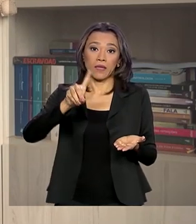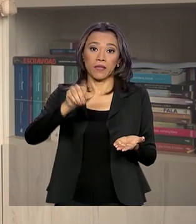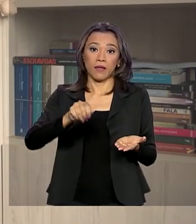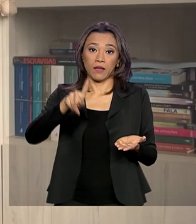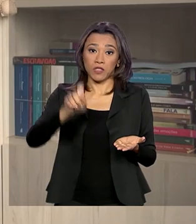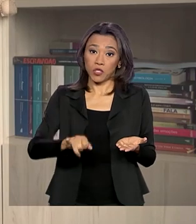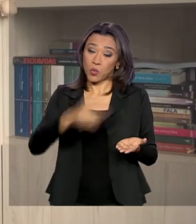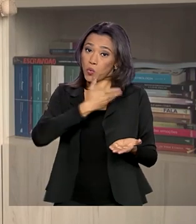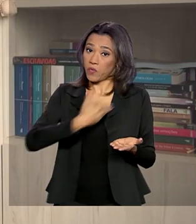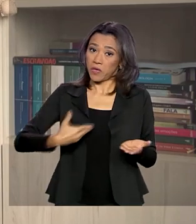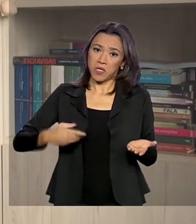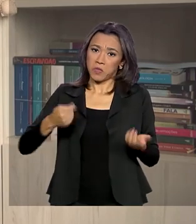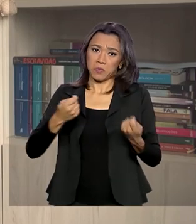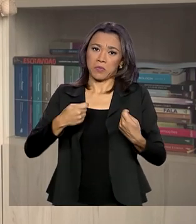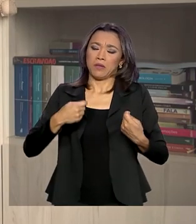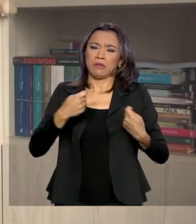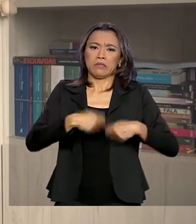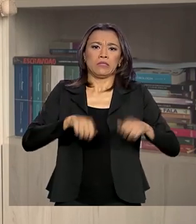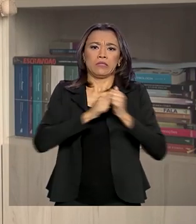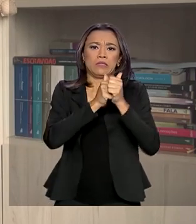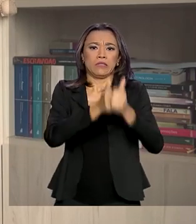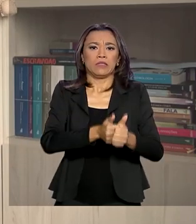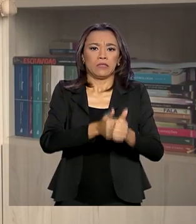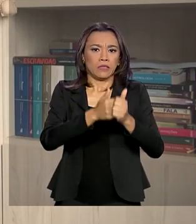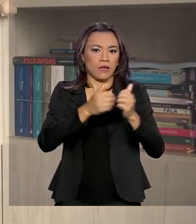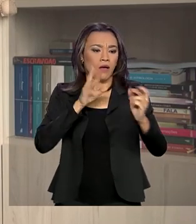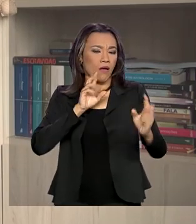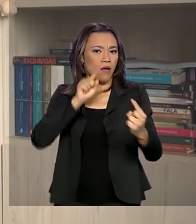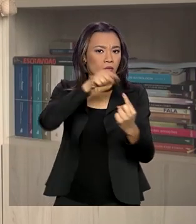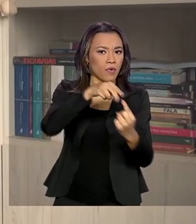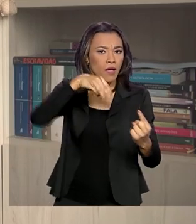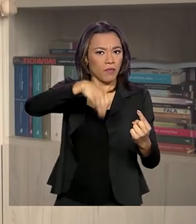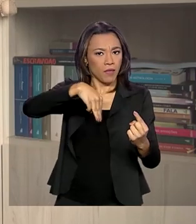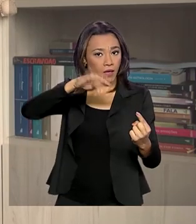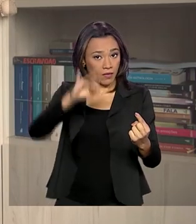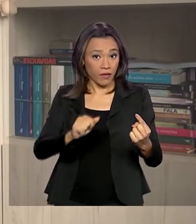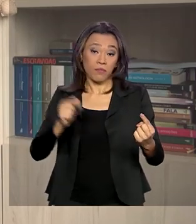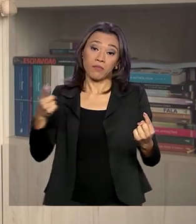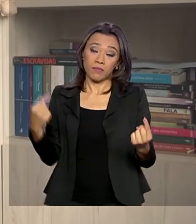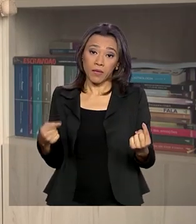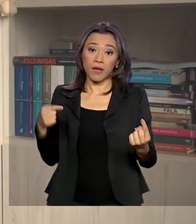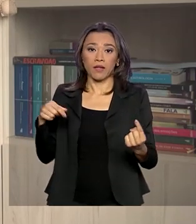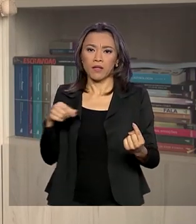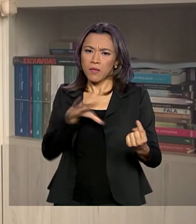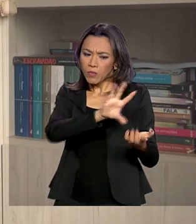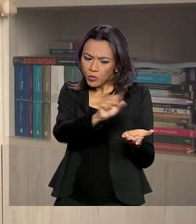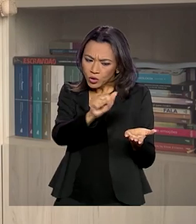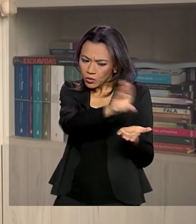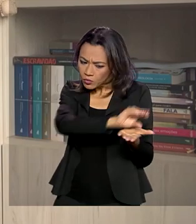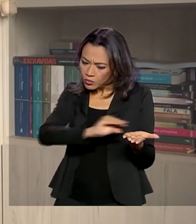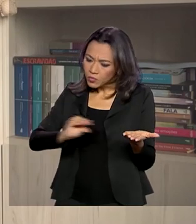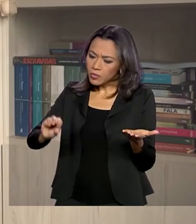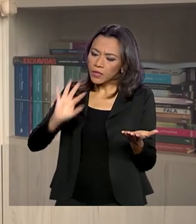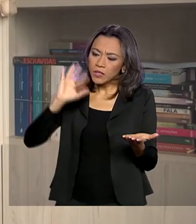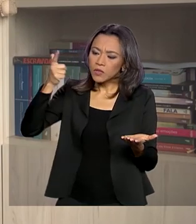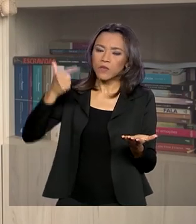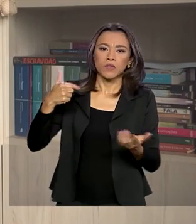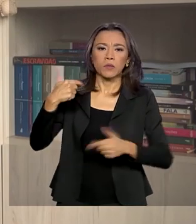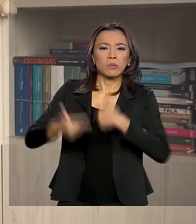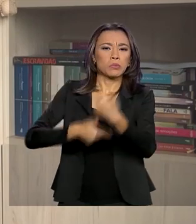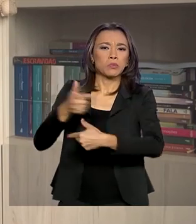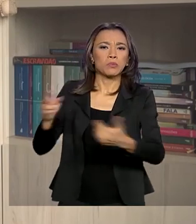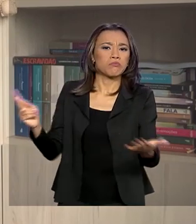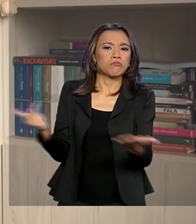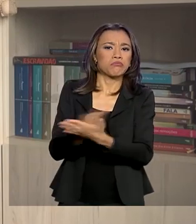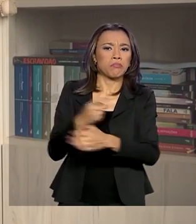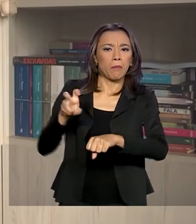pode investir mais recursos em ações contra a pandemia do novo coronavírus. A meta fiscal para 2020 é